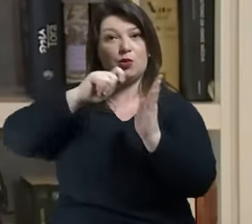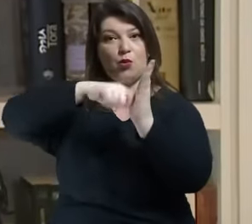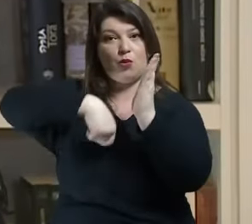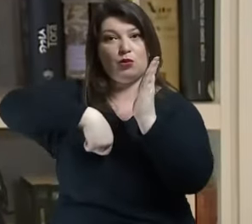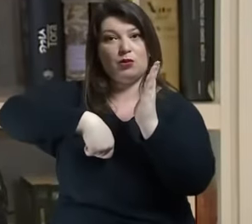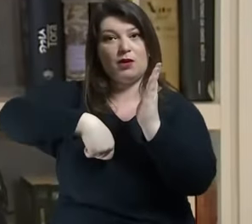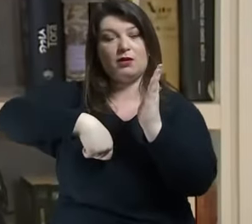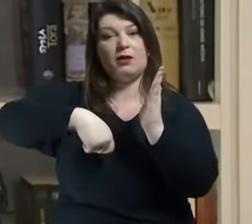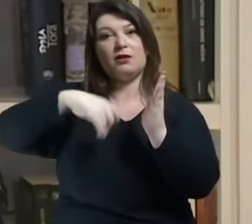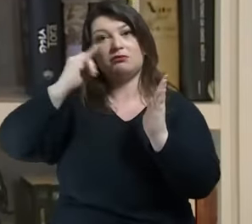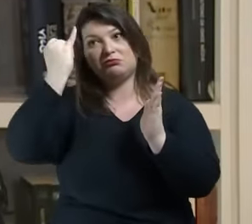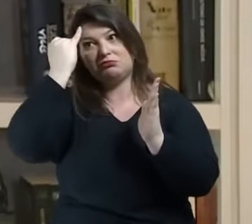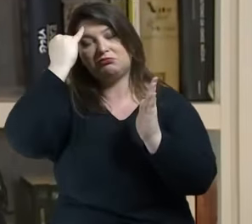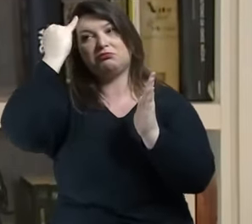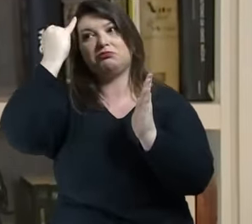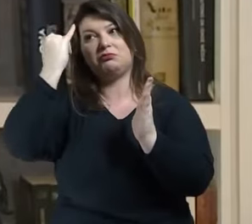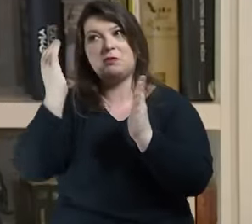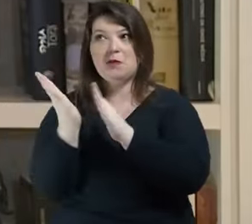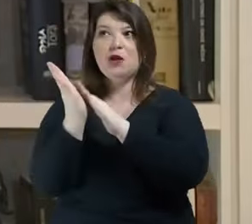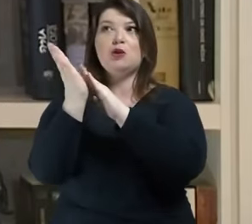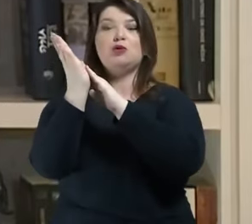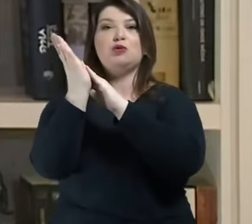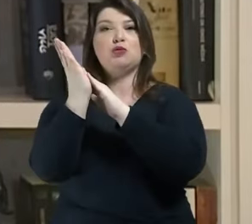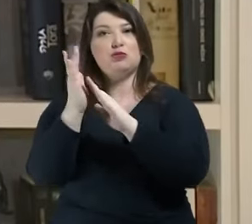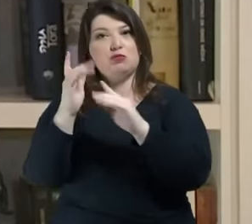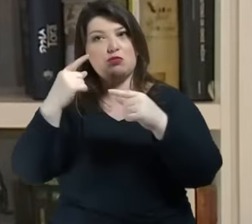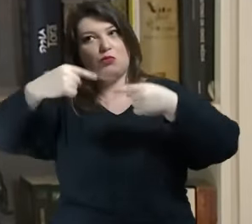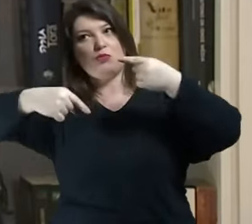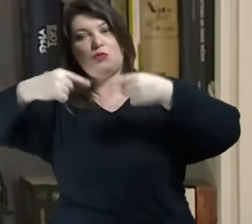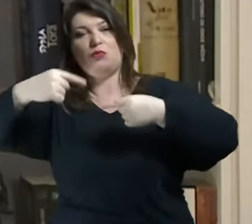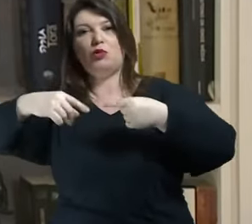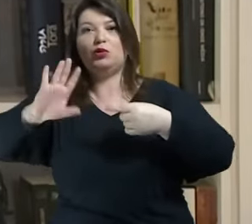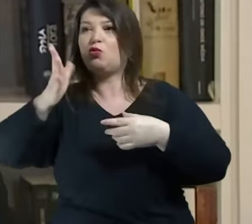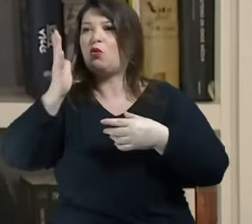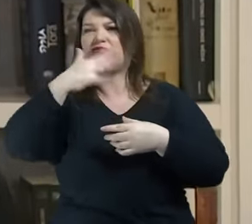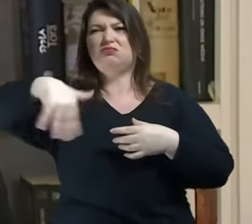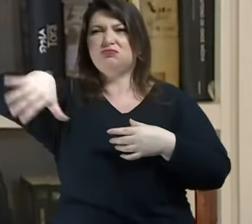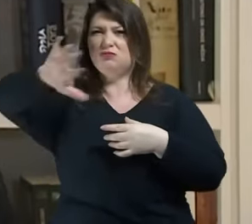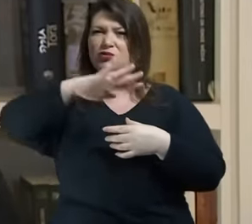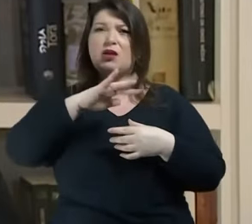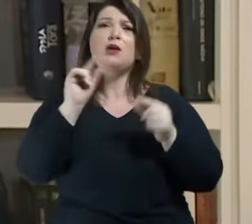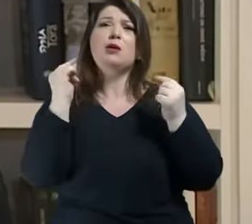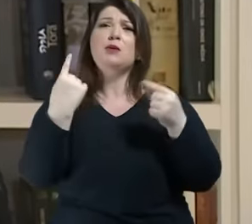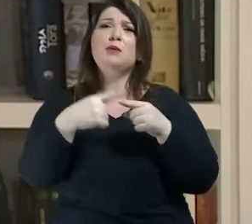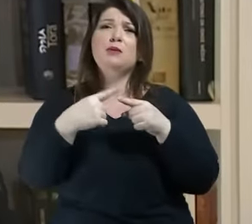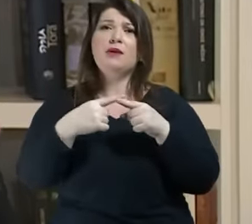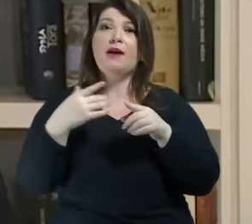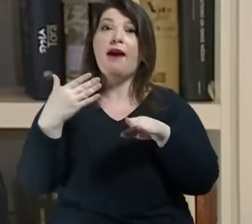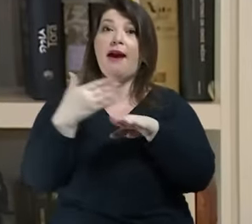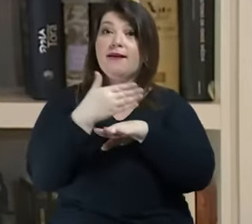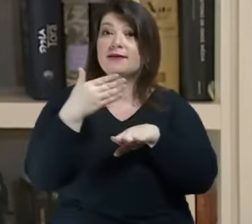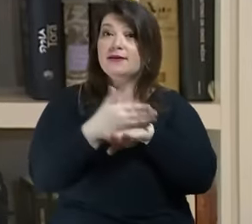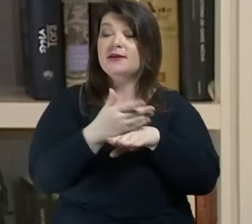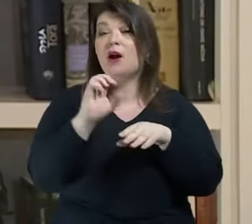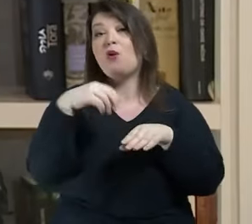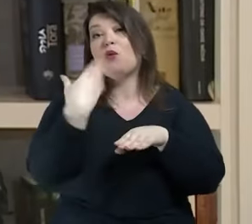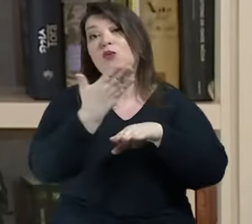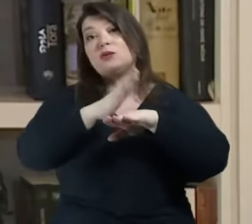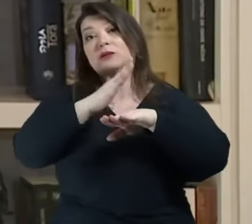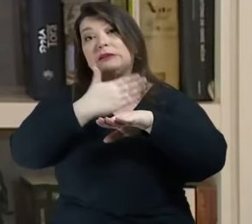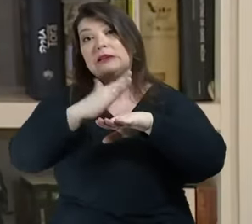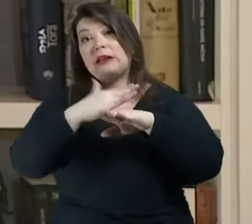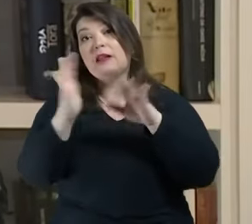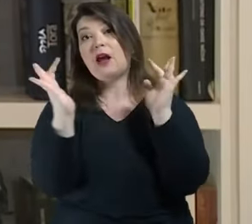ou de prestígio cultural em geral para acessar treinar estimular o contato com a